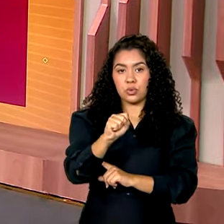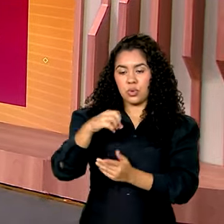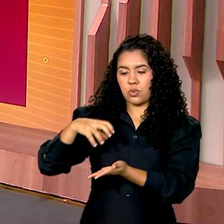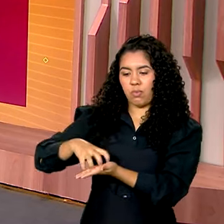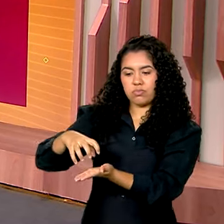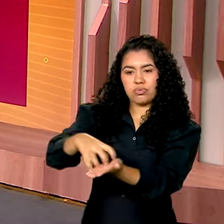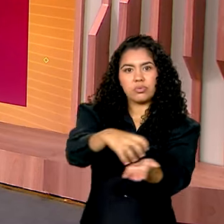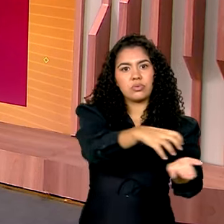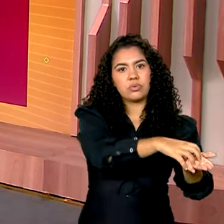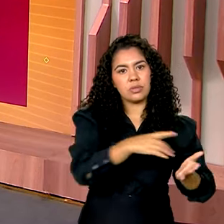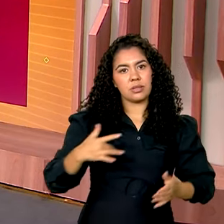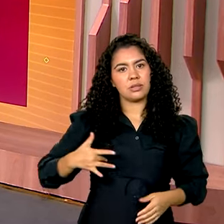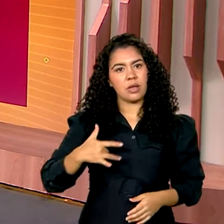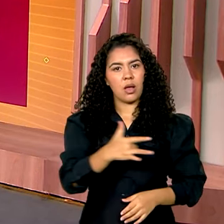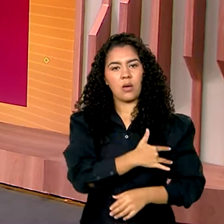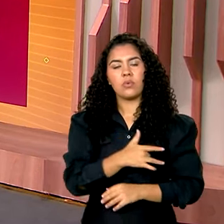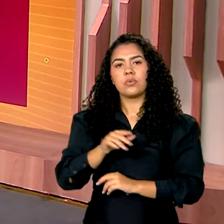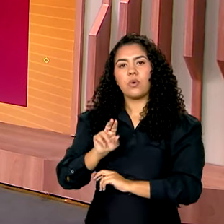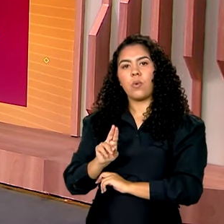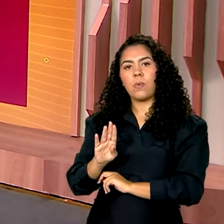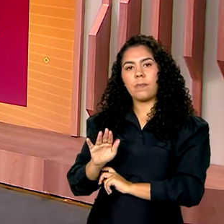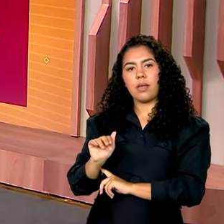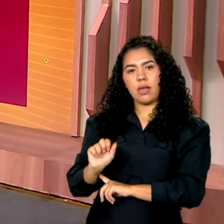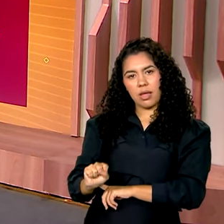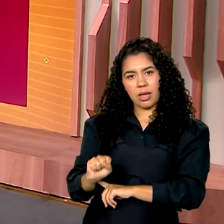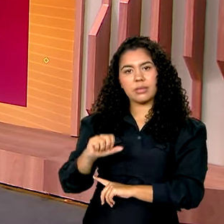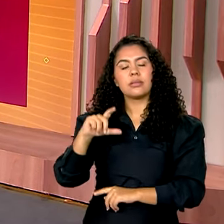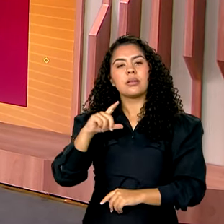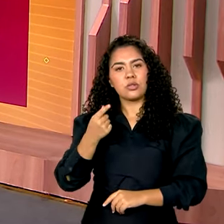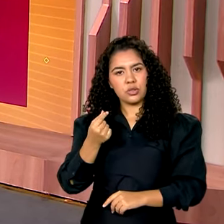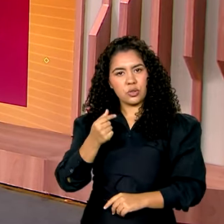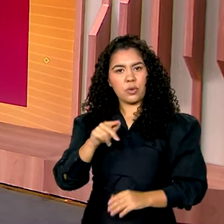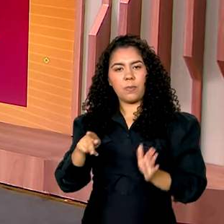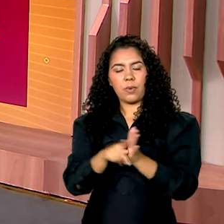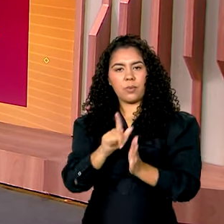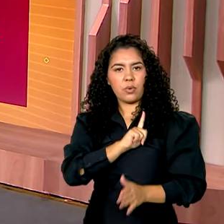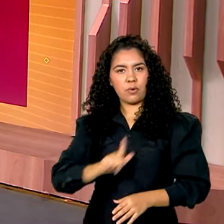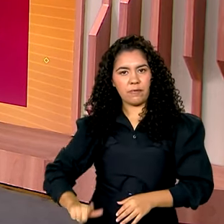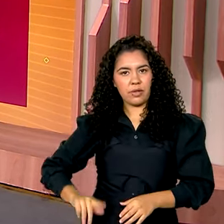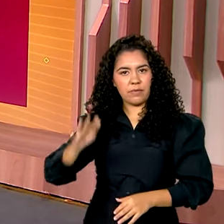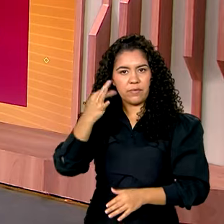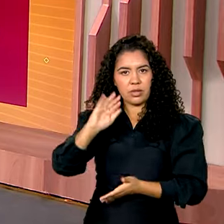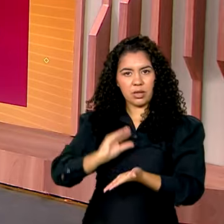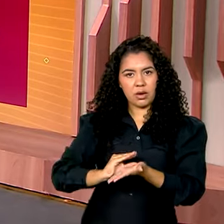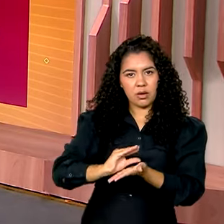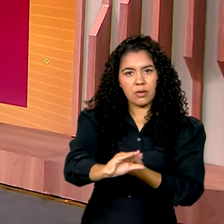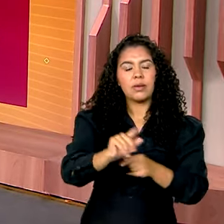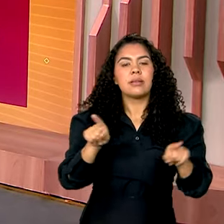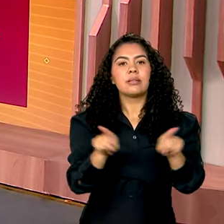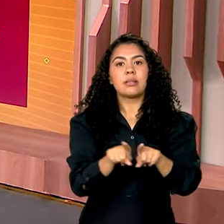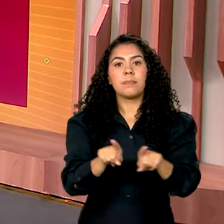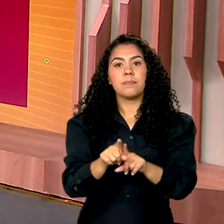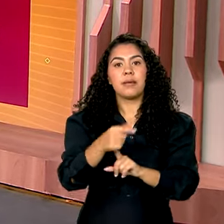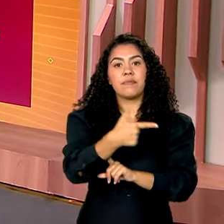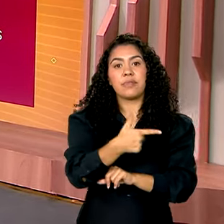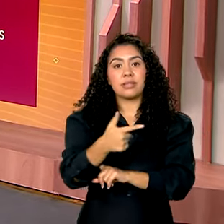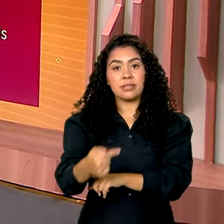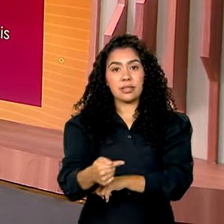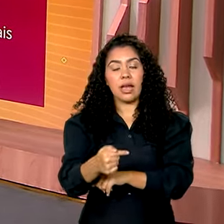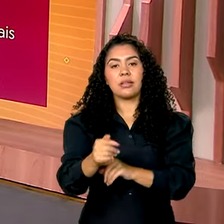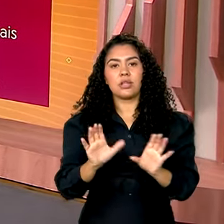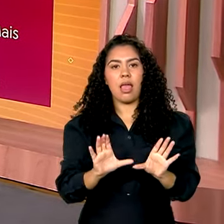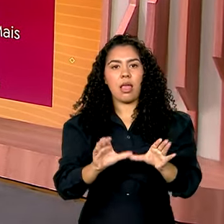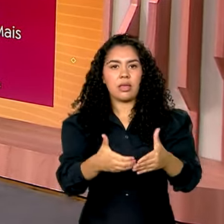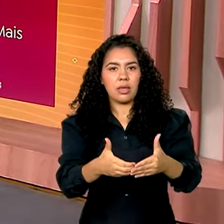básicas de saúde, UBS, mantidas com recursos federais, além de 27 equipes do programa